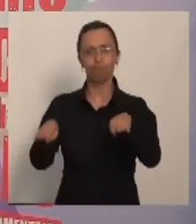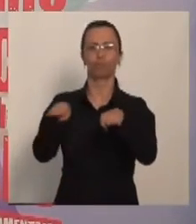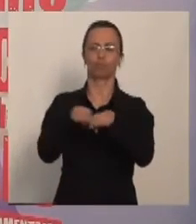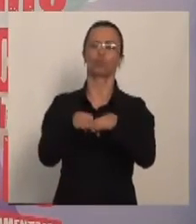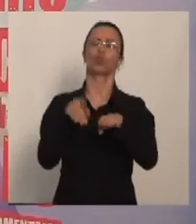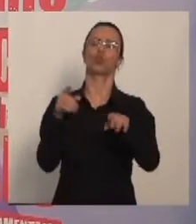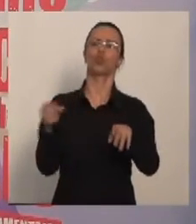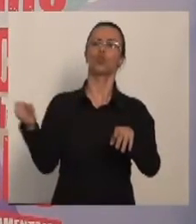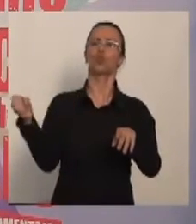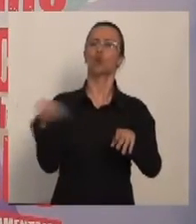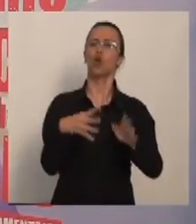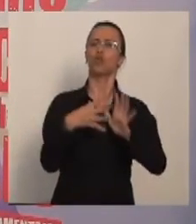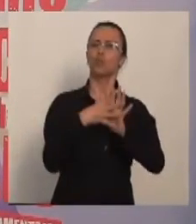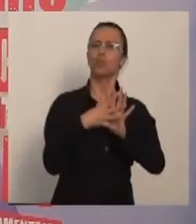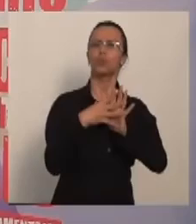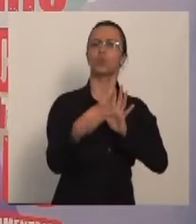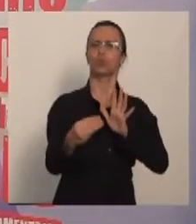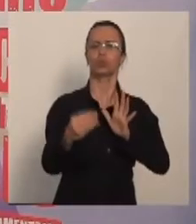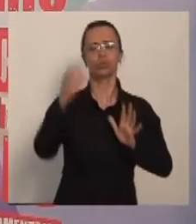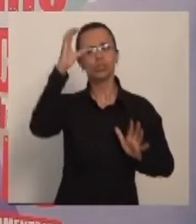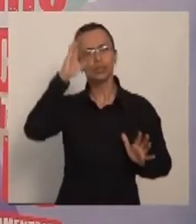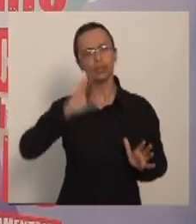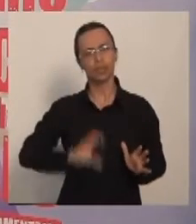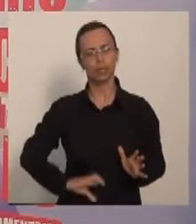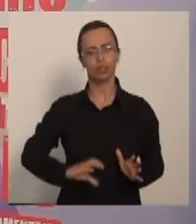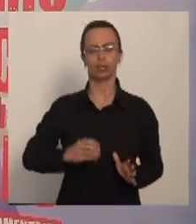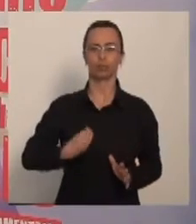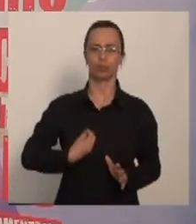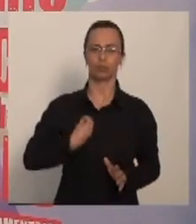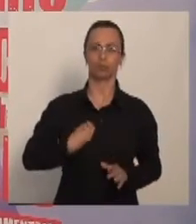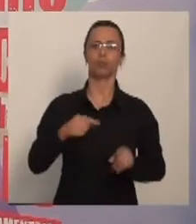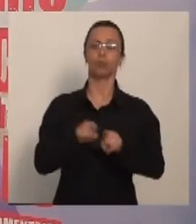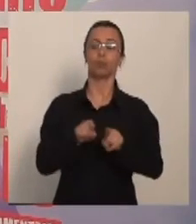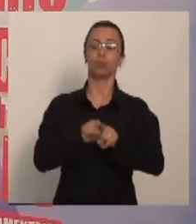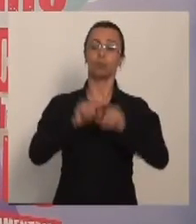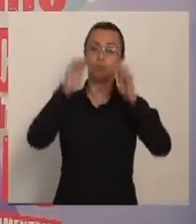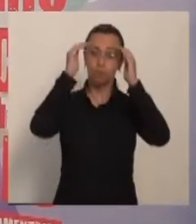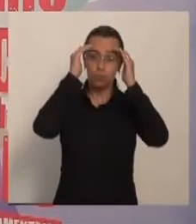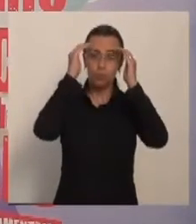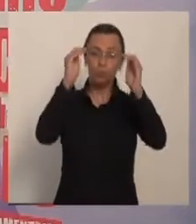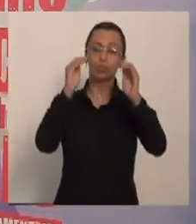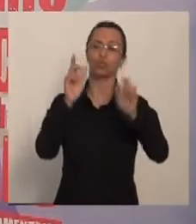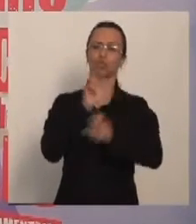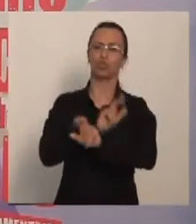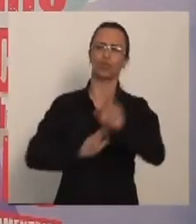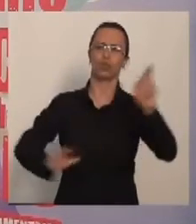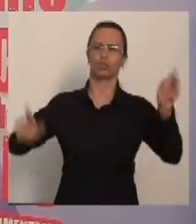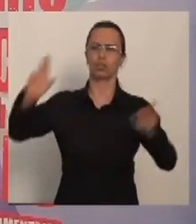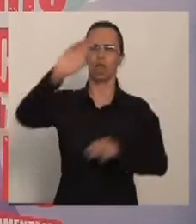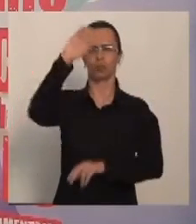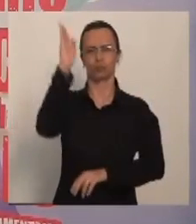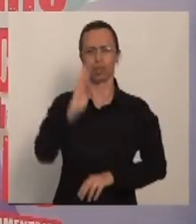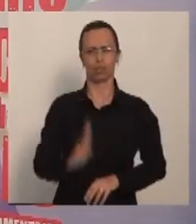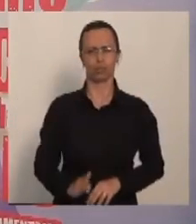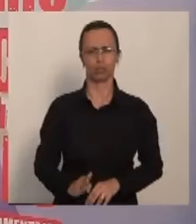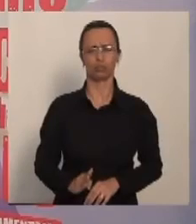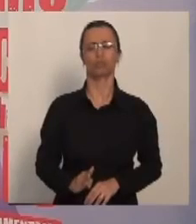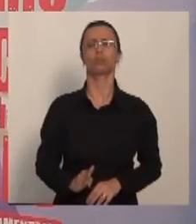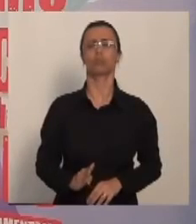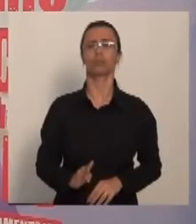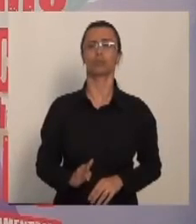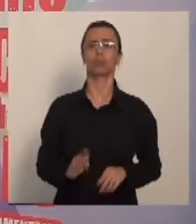disputa de um novo modelo de constituição de cidadania que respeite essa diversidade